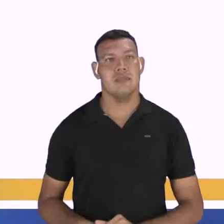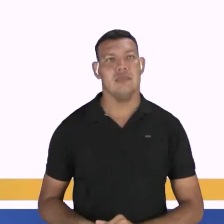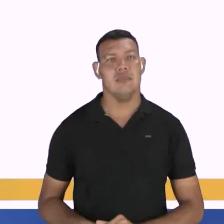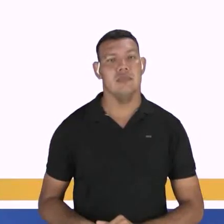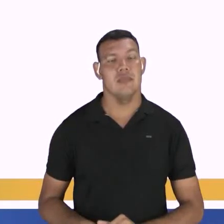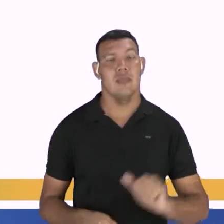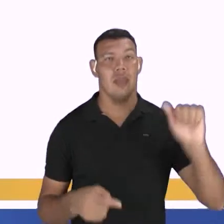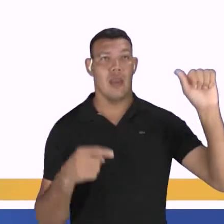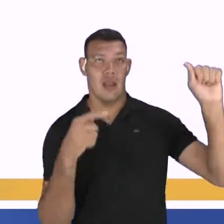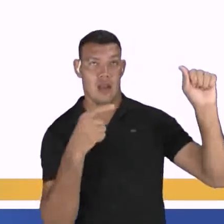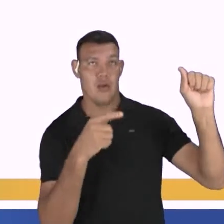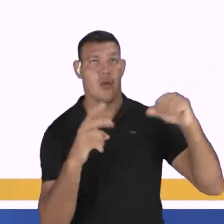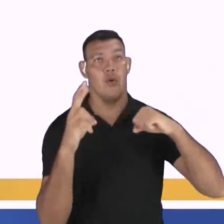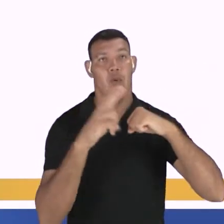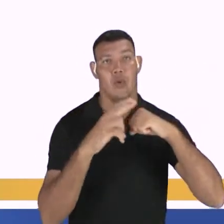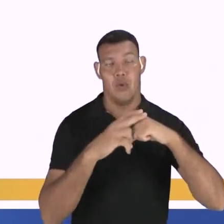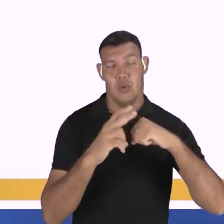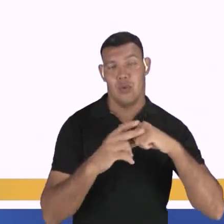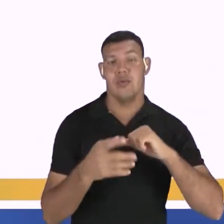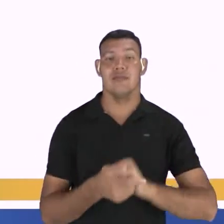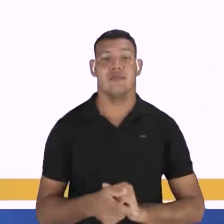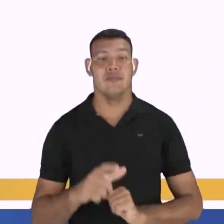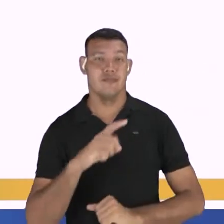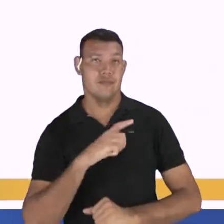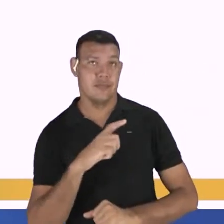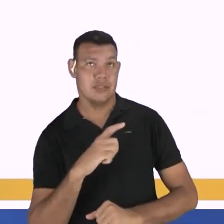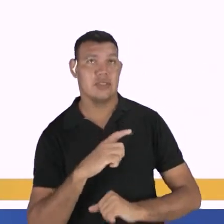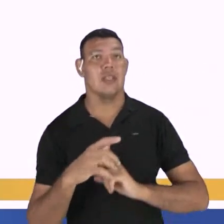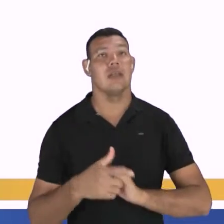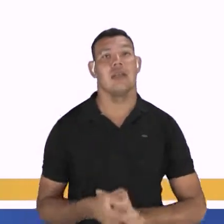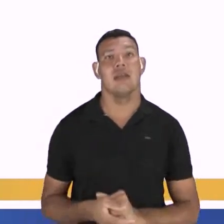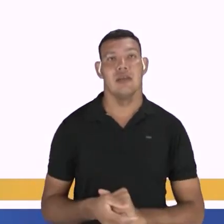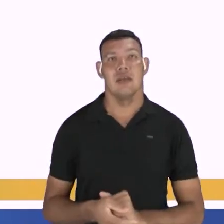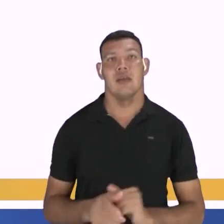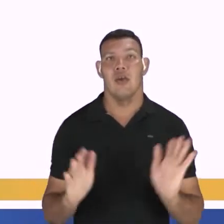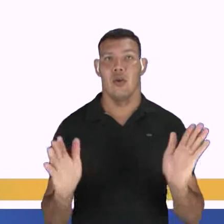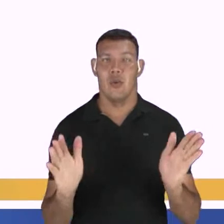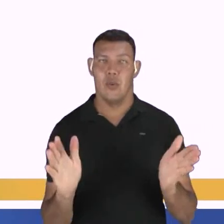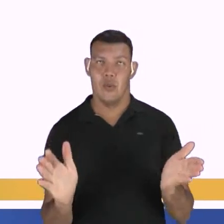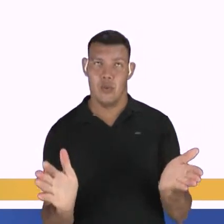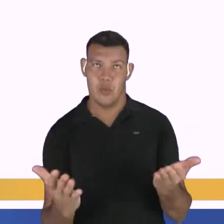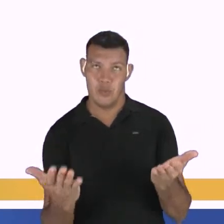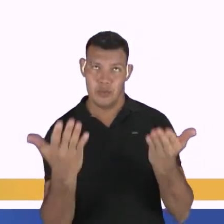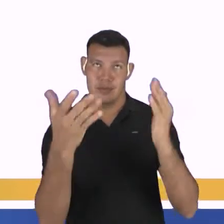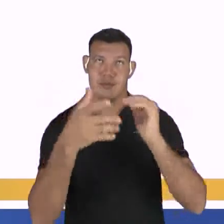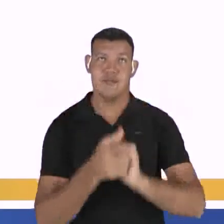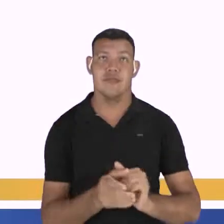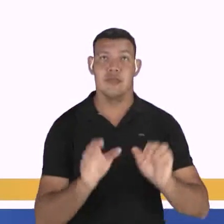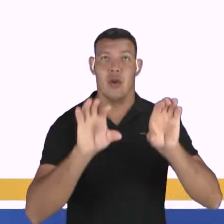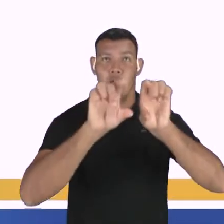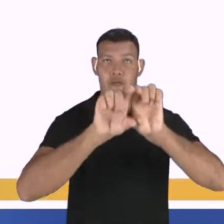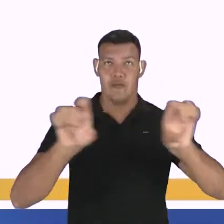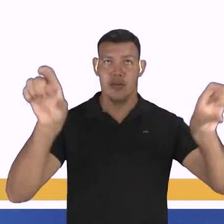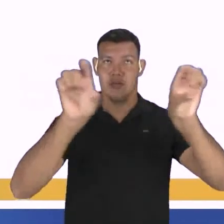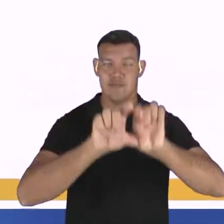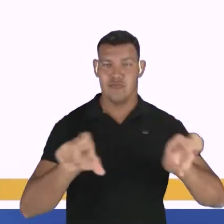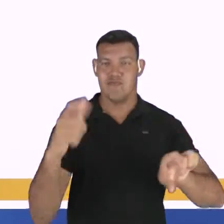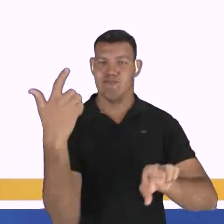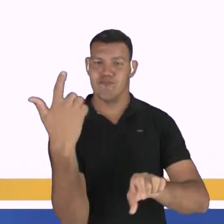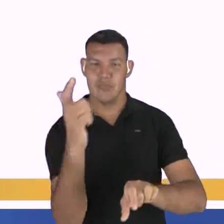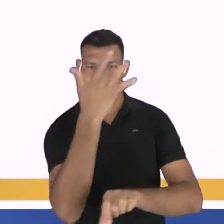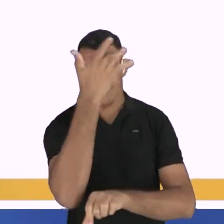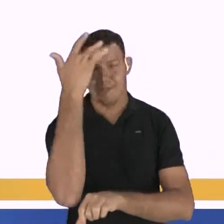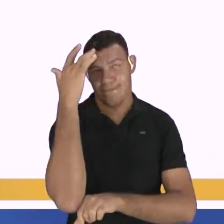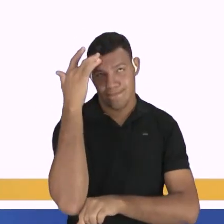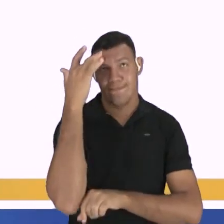O verbo haver, no sentido de existir, favorece a oração sem sujeito. Por isso, o uso do verbo